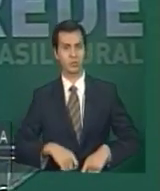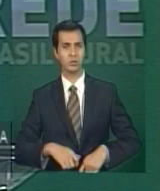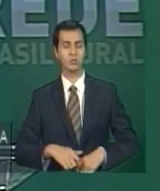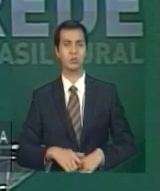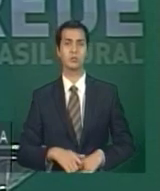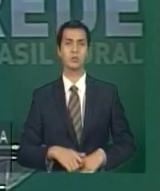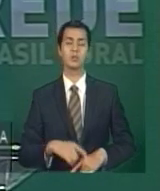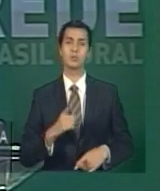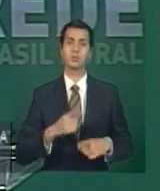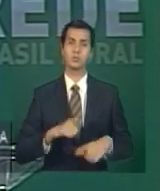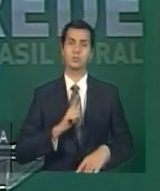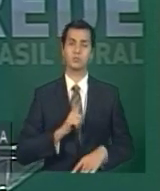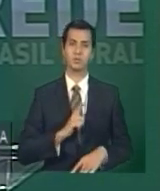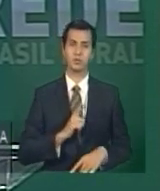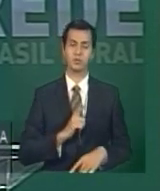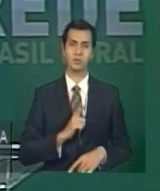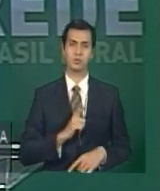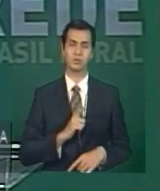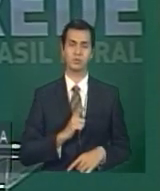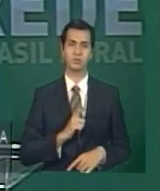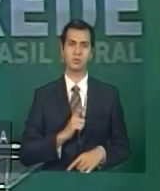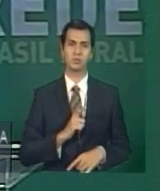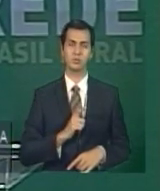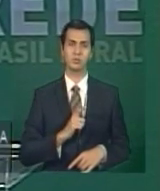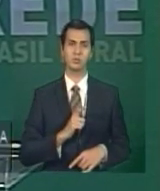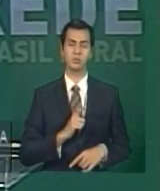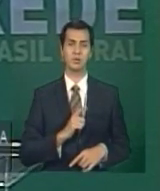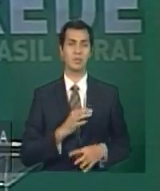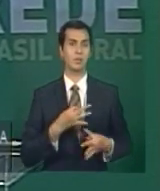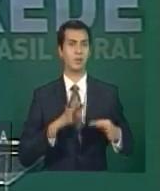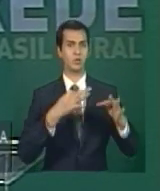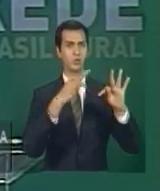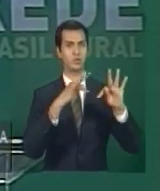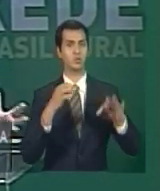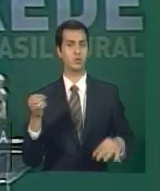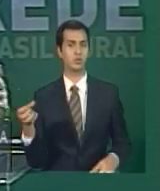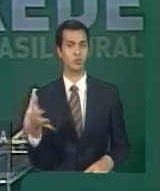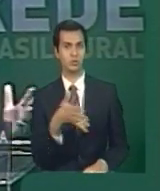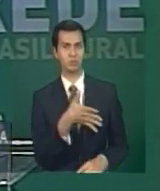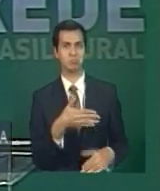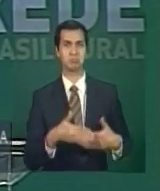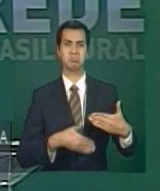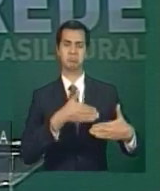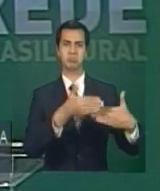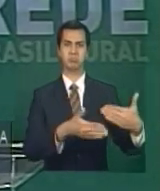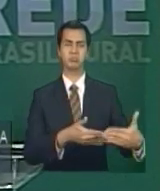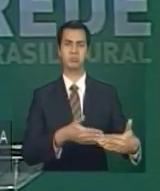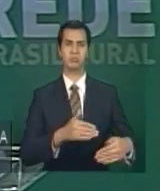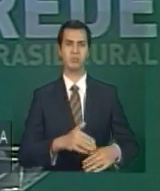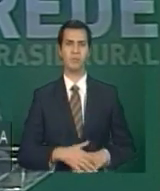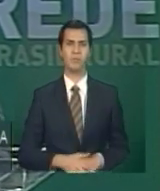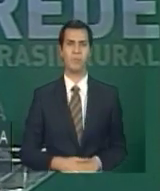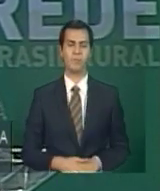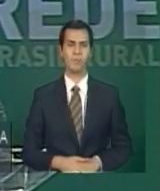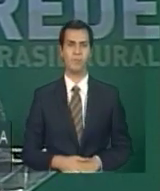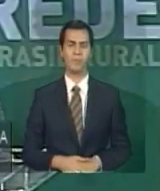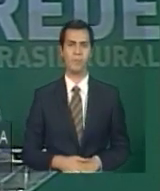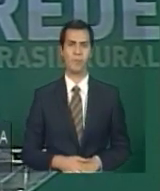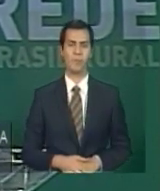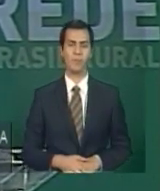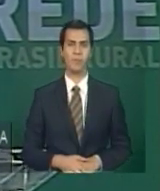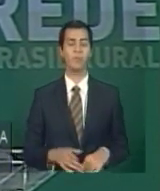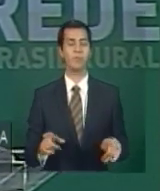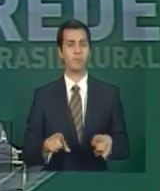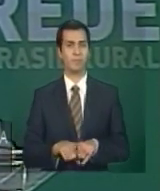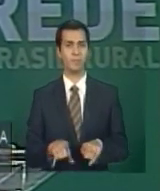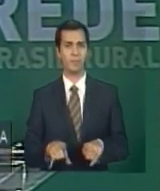através da adoção de modernas tecnologias, como sempre viemos adotando no agronegócio,